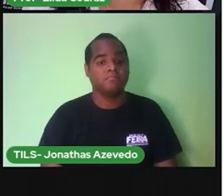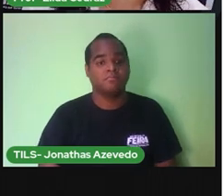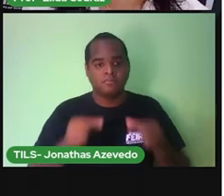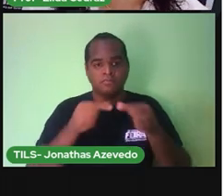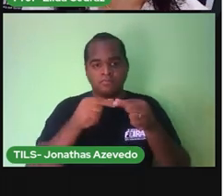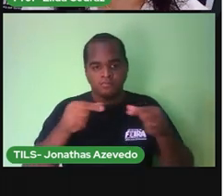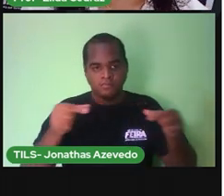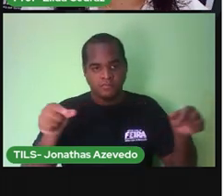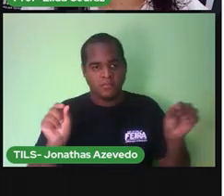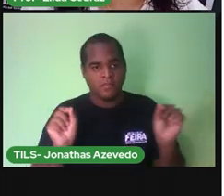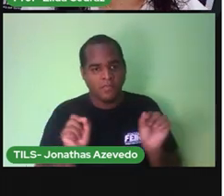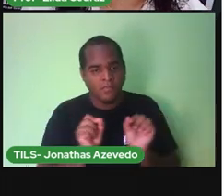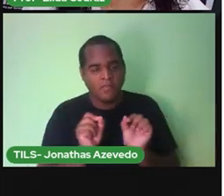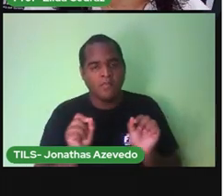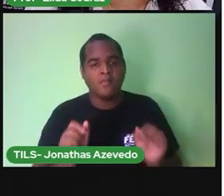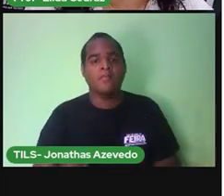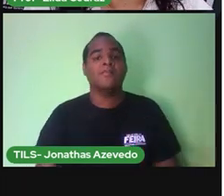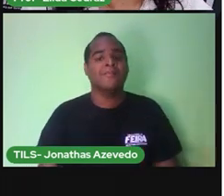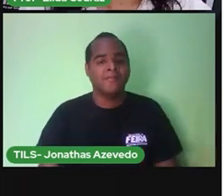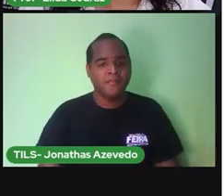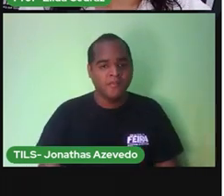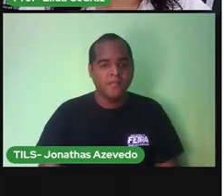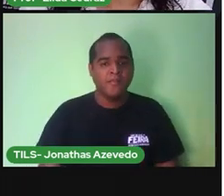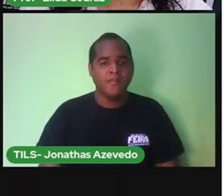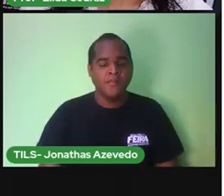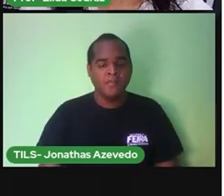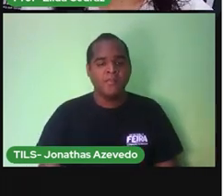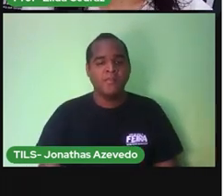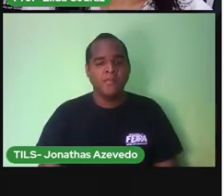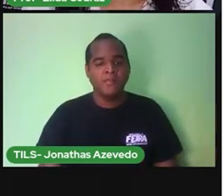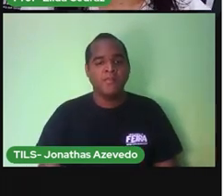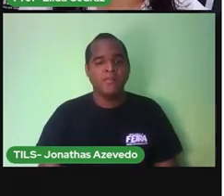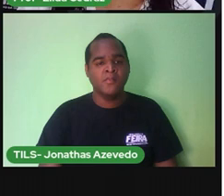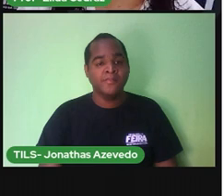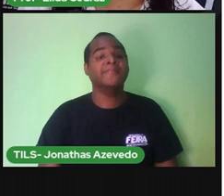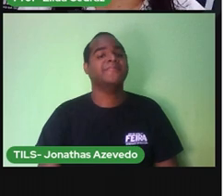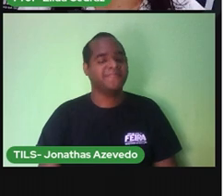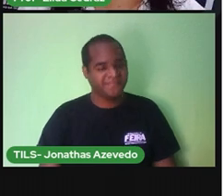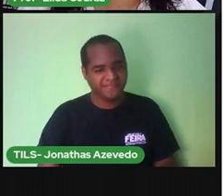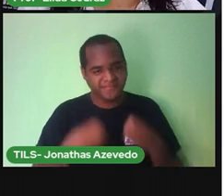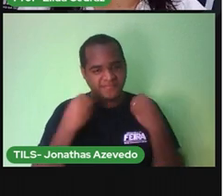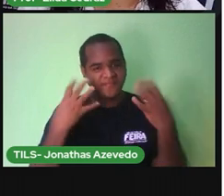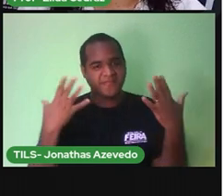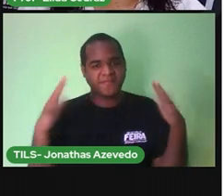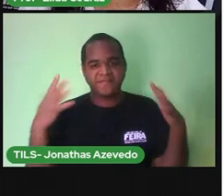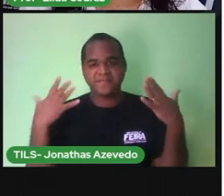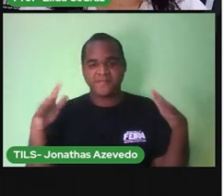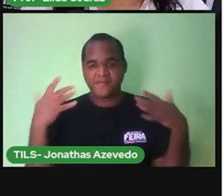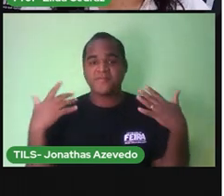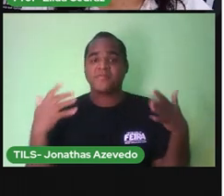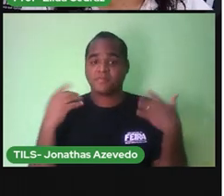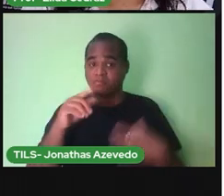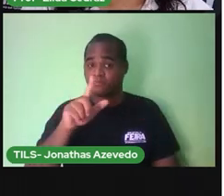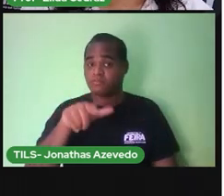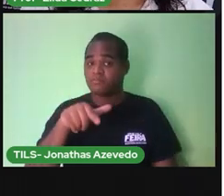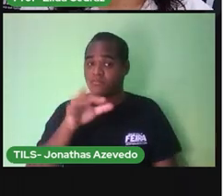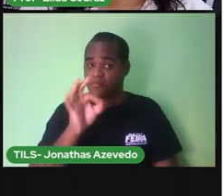métrica Isso Muito bem Gente Isso aí